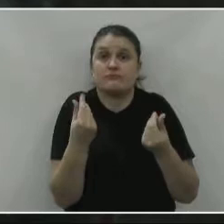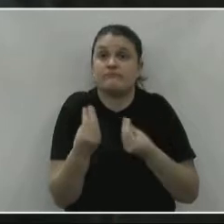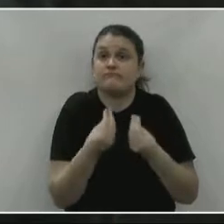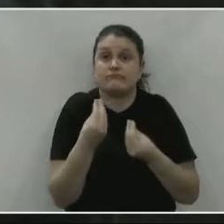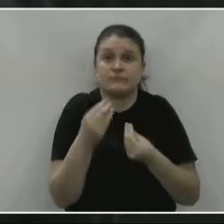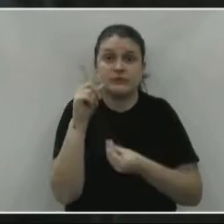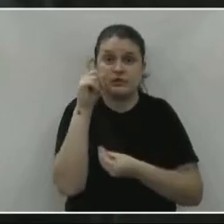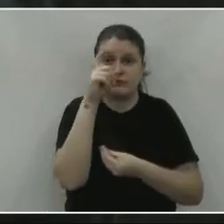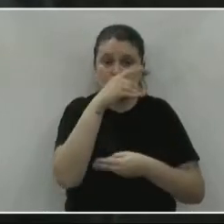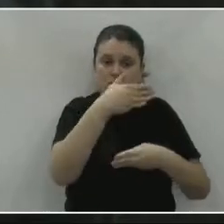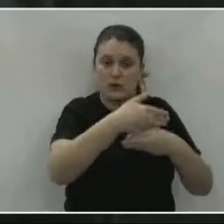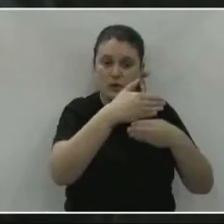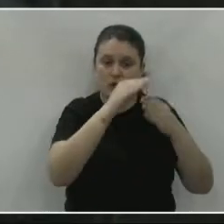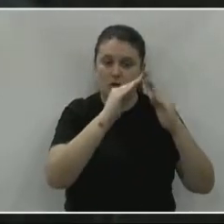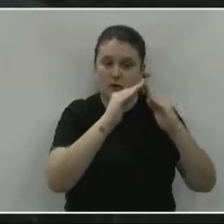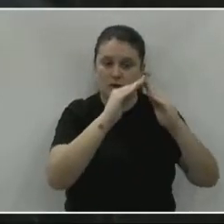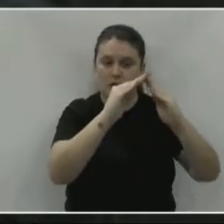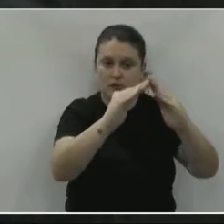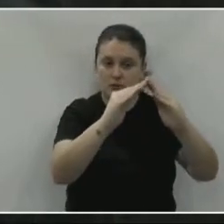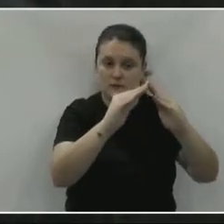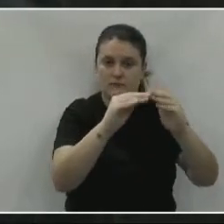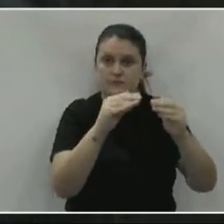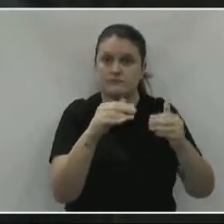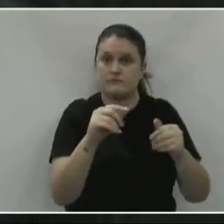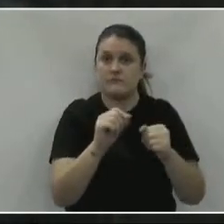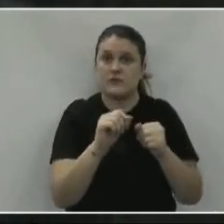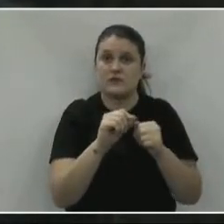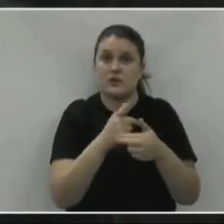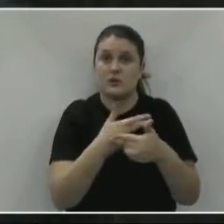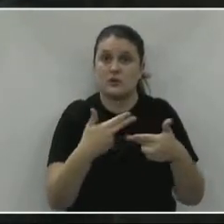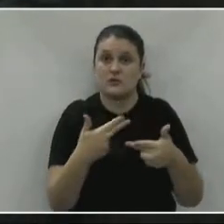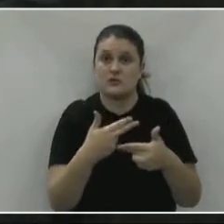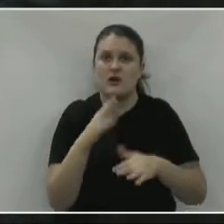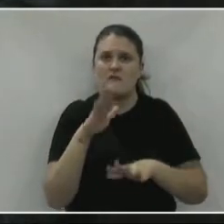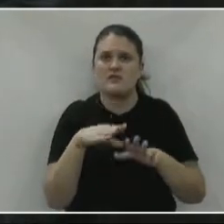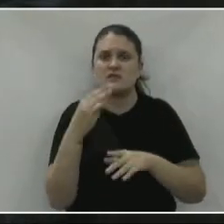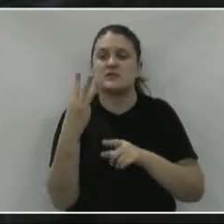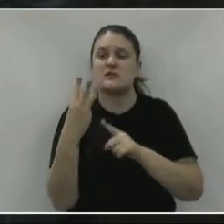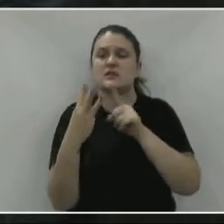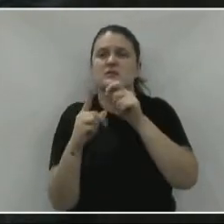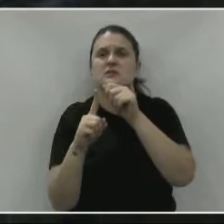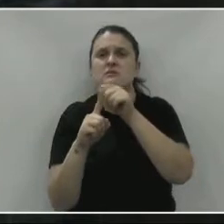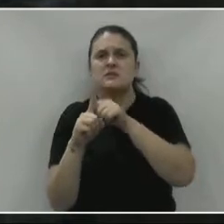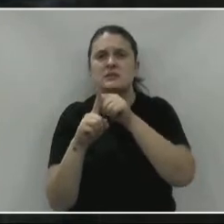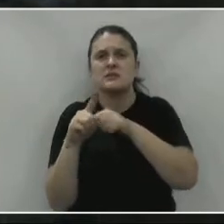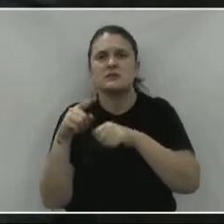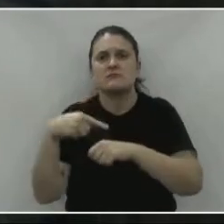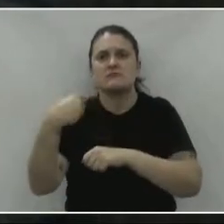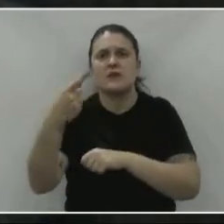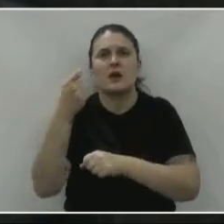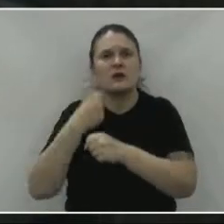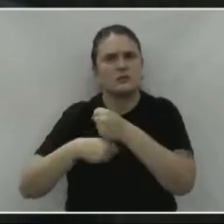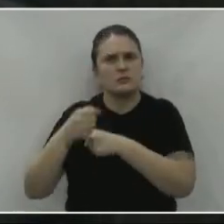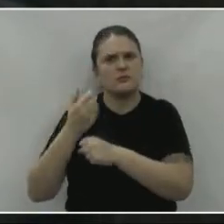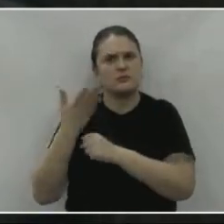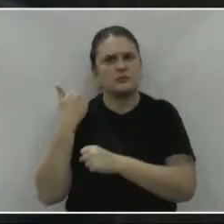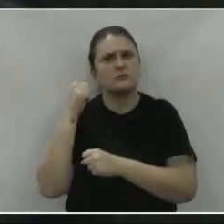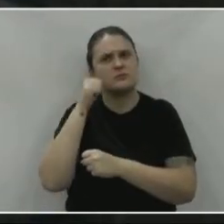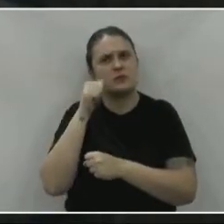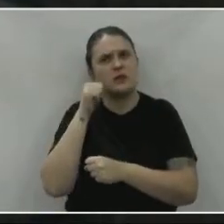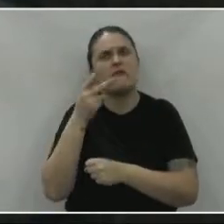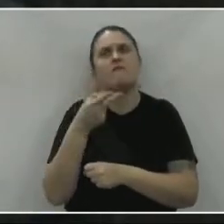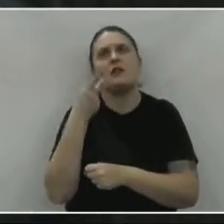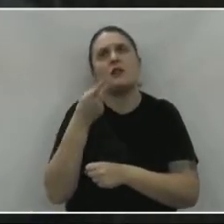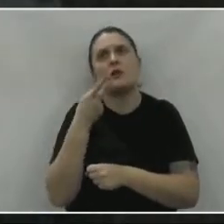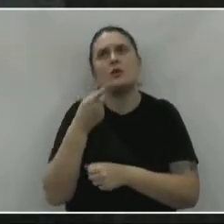difícil fazer uma cobertura, colocar um todo, fazer alguma coisa? Dali três meses, a secretária foi no ano passado, que veio aqui e falou